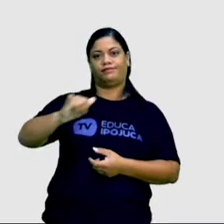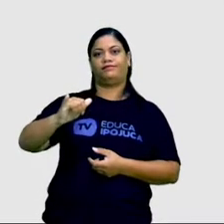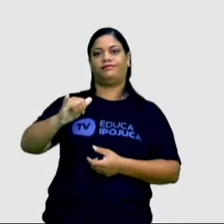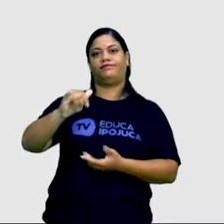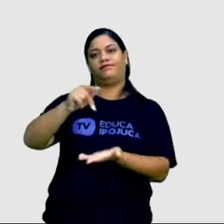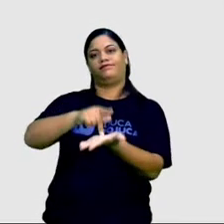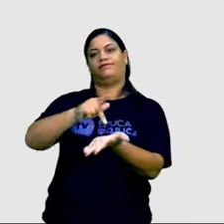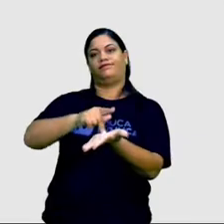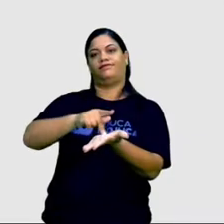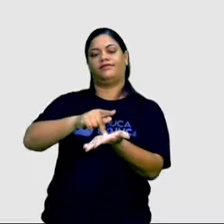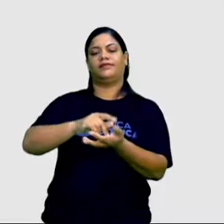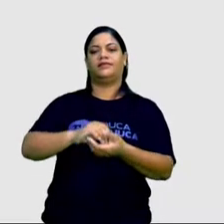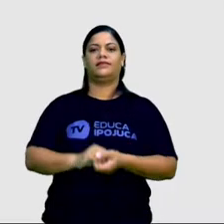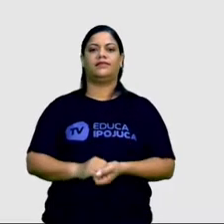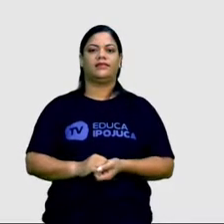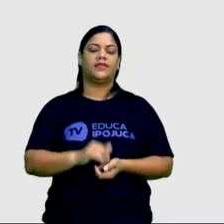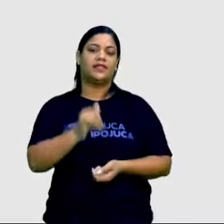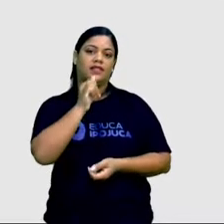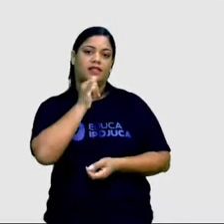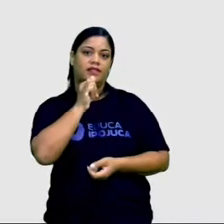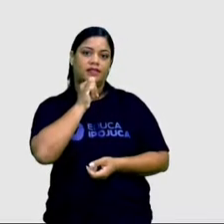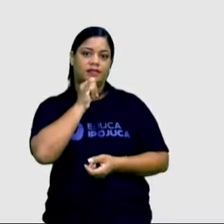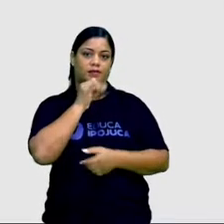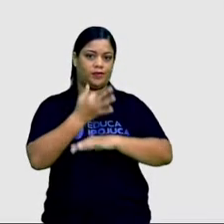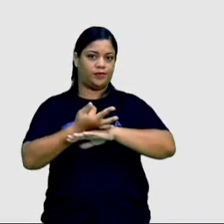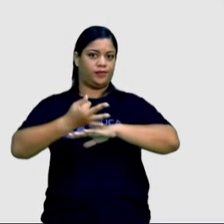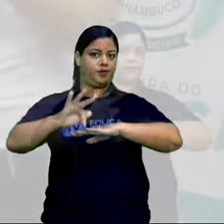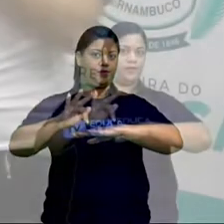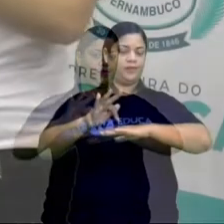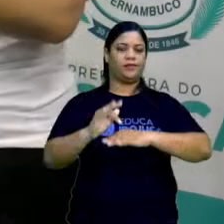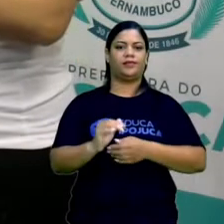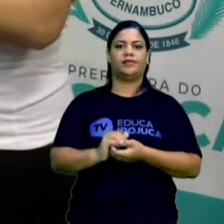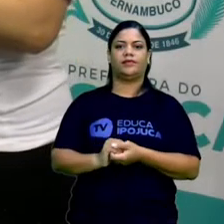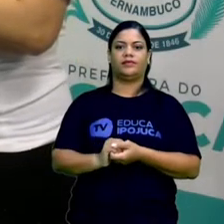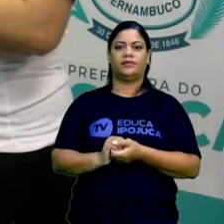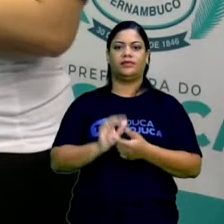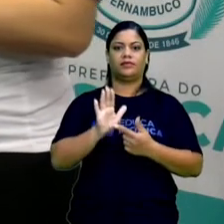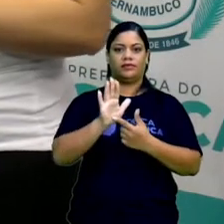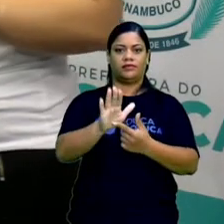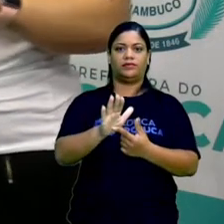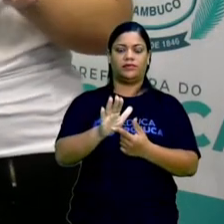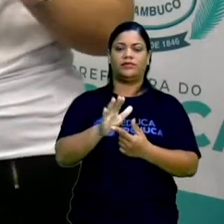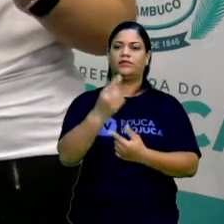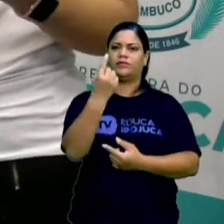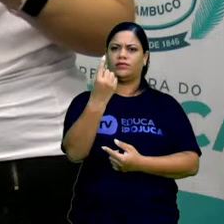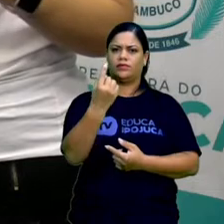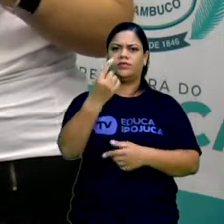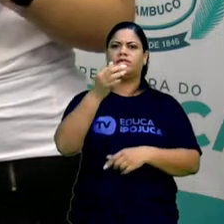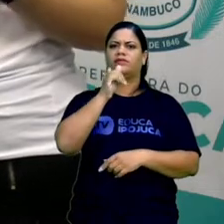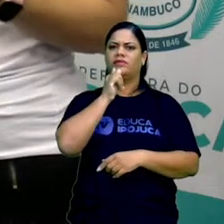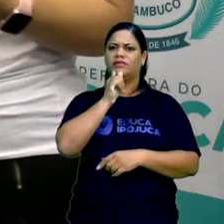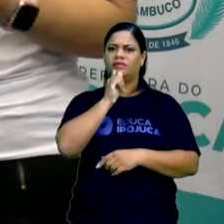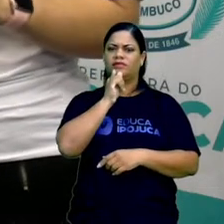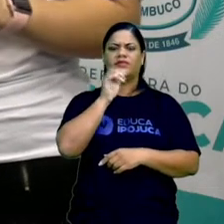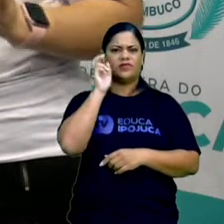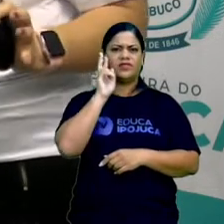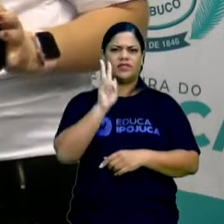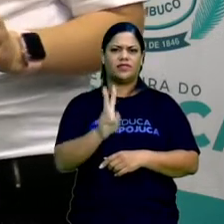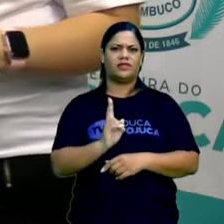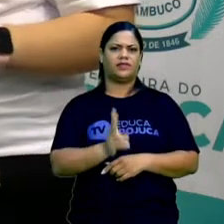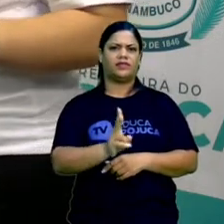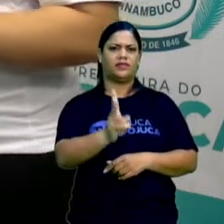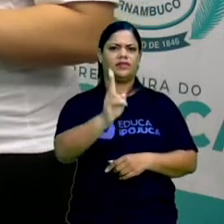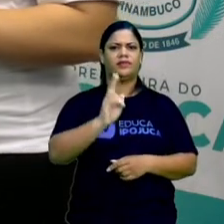Veja alguns exemplos de fake news. Isso aí, eu estou trazendo um exemplo, mas é algo que a gente vê infelizmente